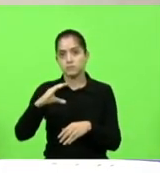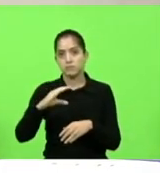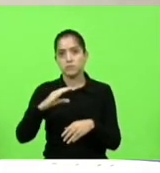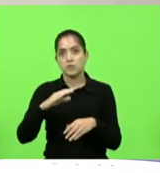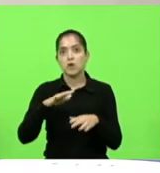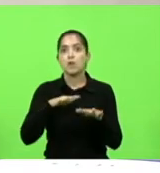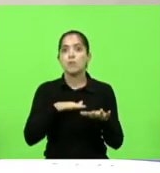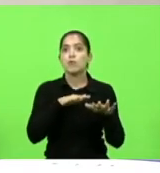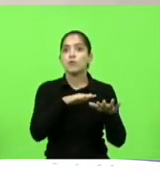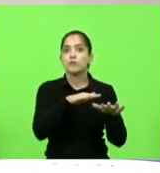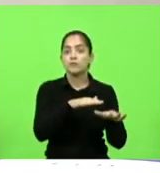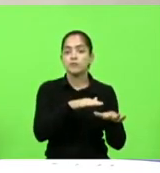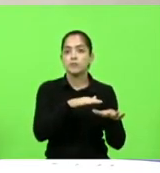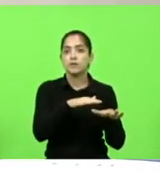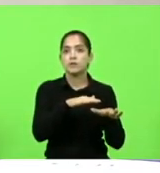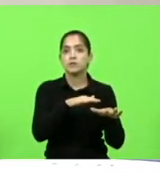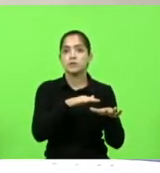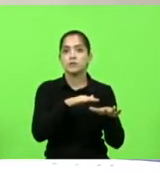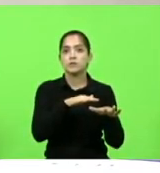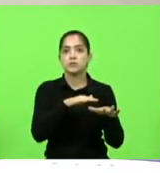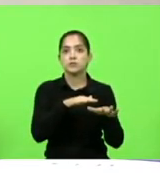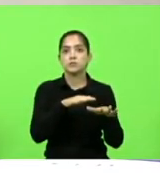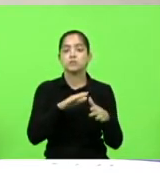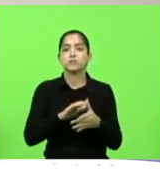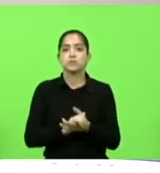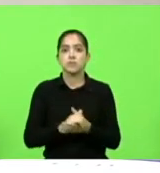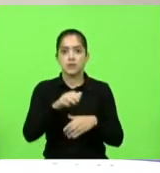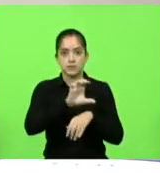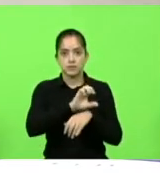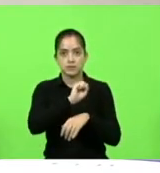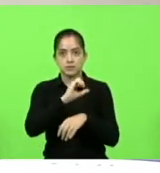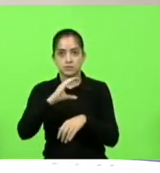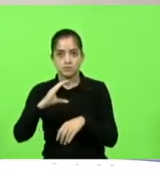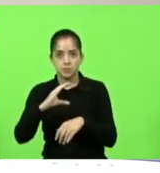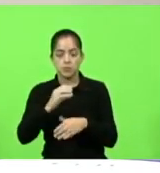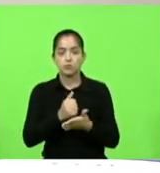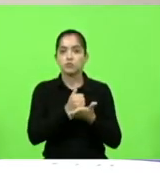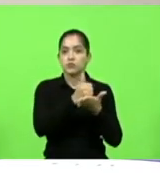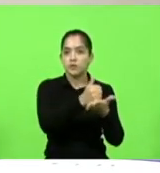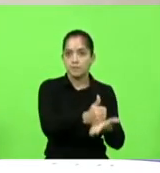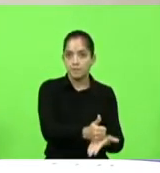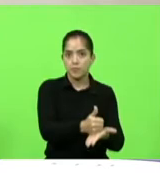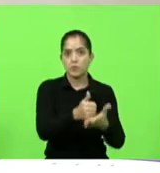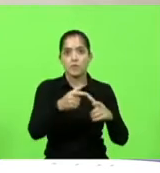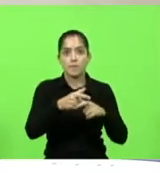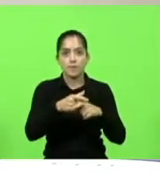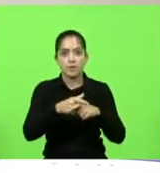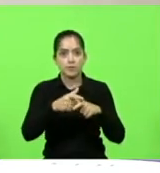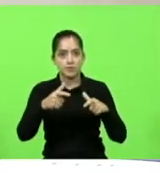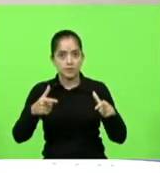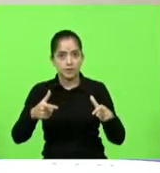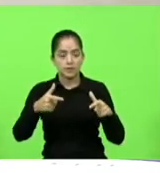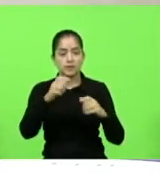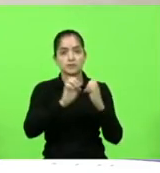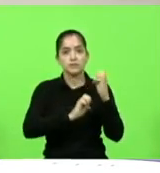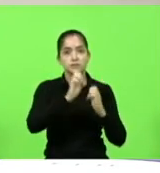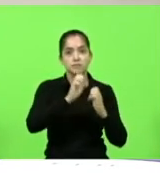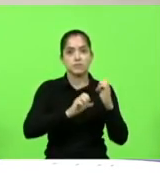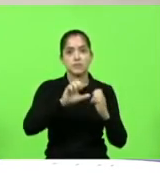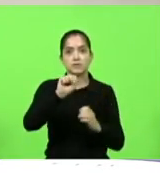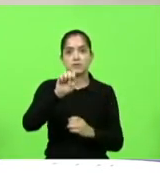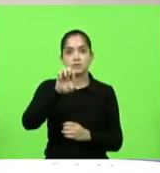ODS de Santa Catarina, Serviço de Apoio a Micro e Pequenas Empresas de Santa Catarina, SEBRAE,